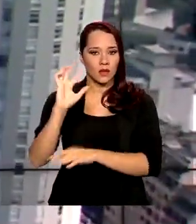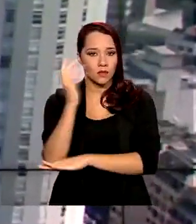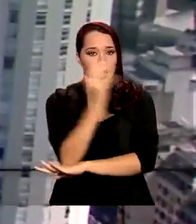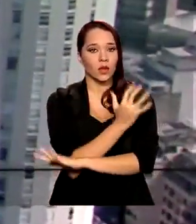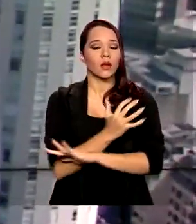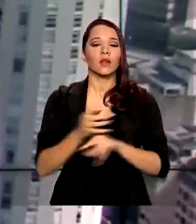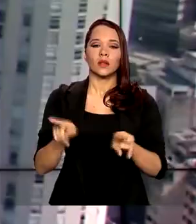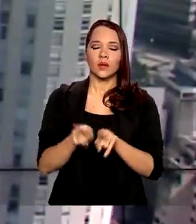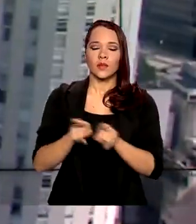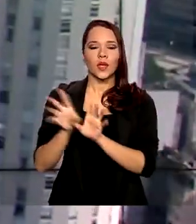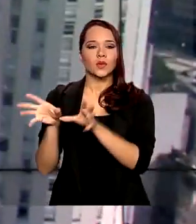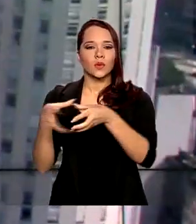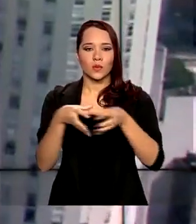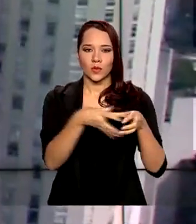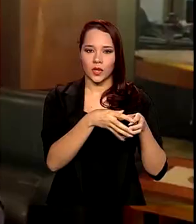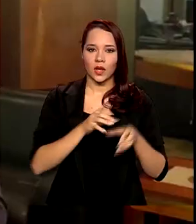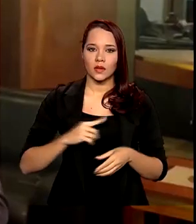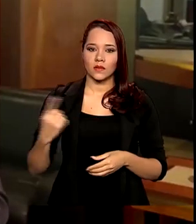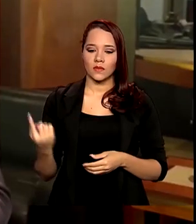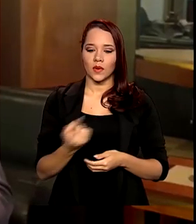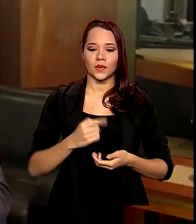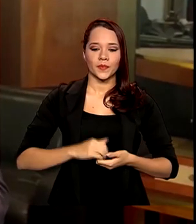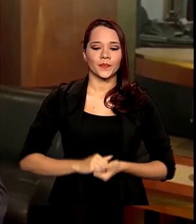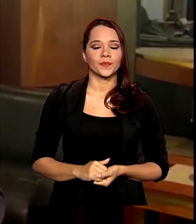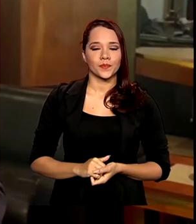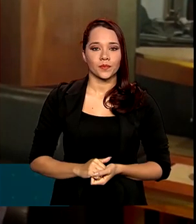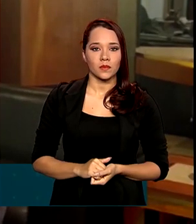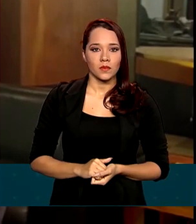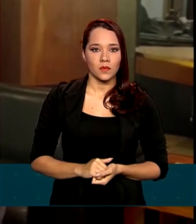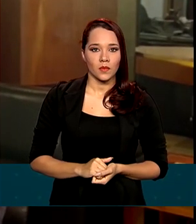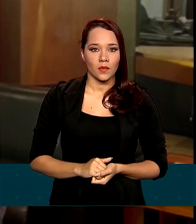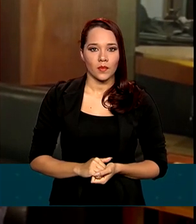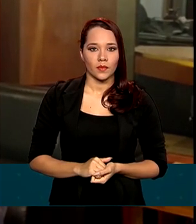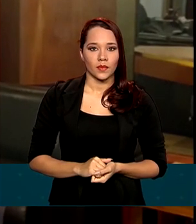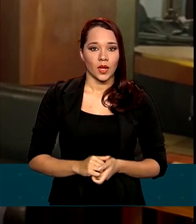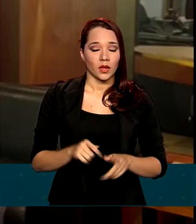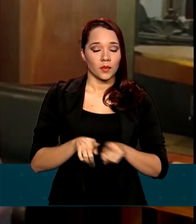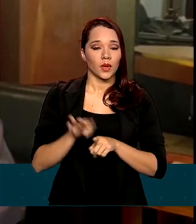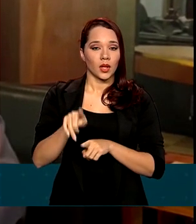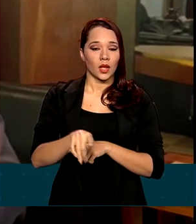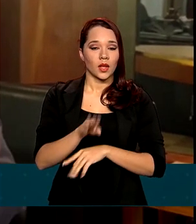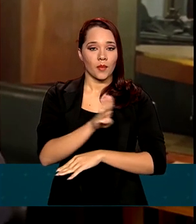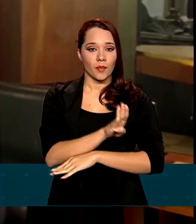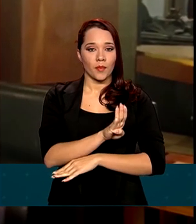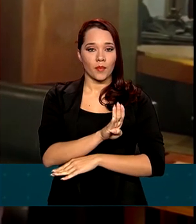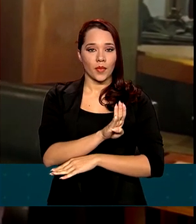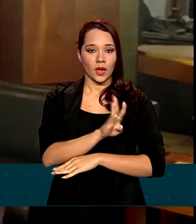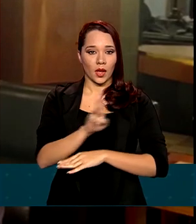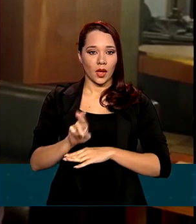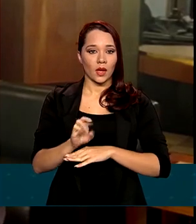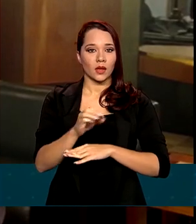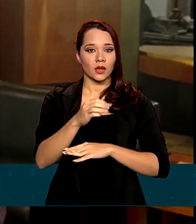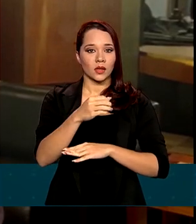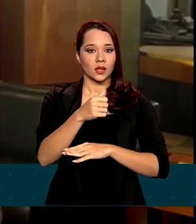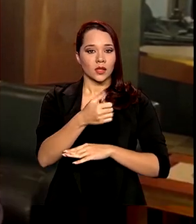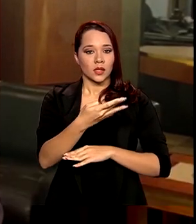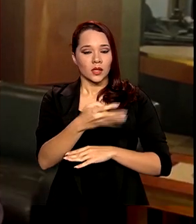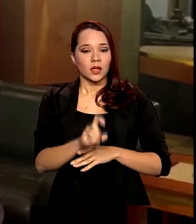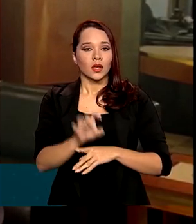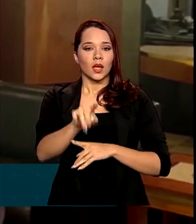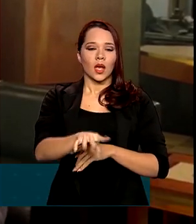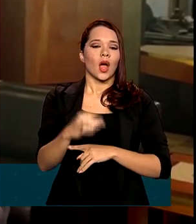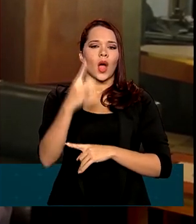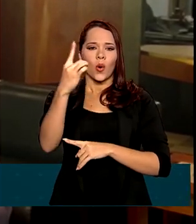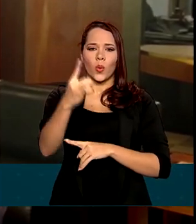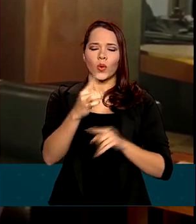e às comunidades envolvidas. A BR-135 no Maranhão, no final, é a única via de acesso a Capitão